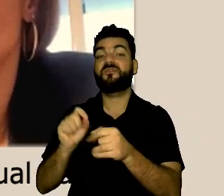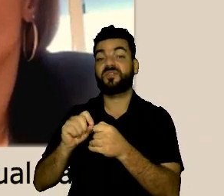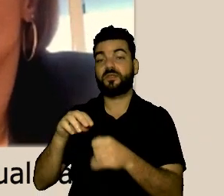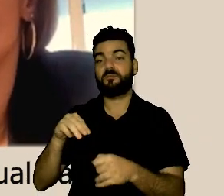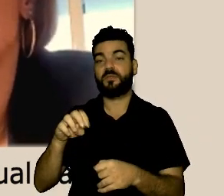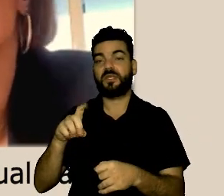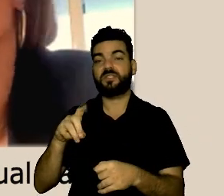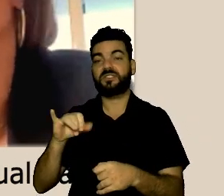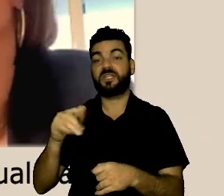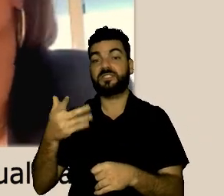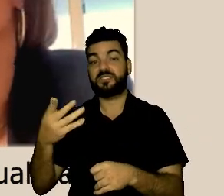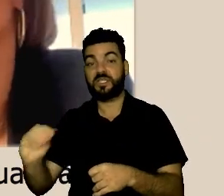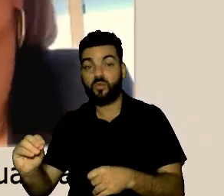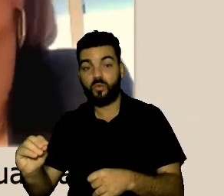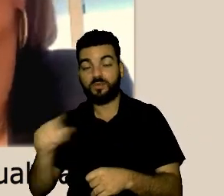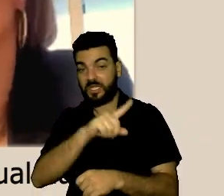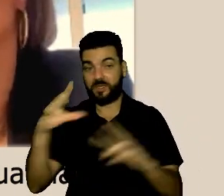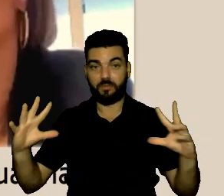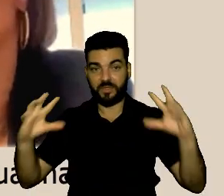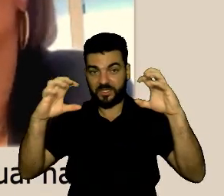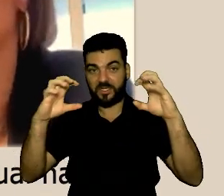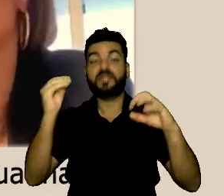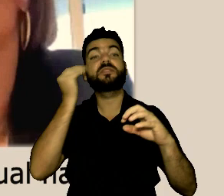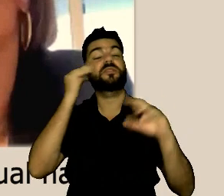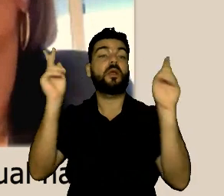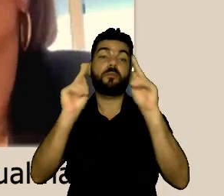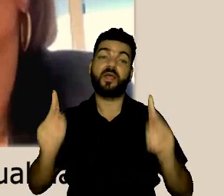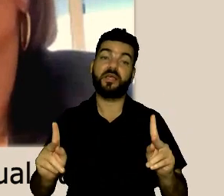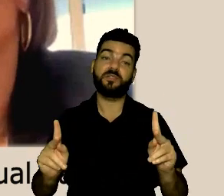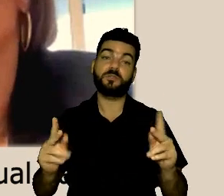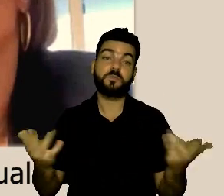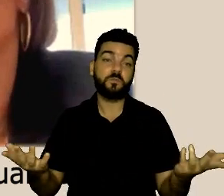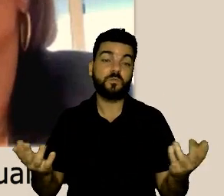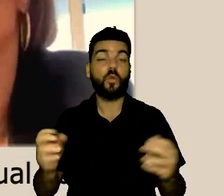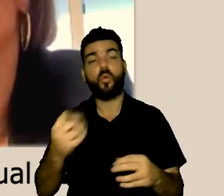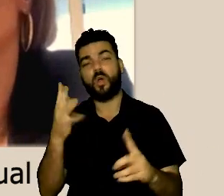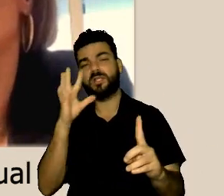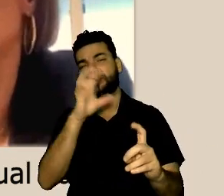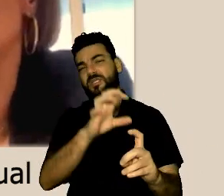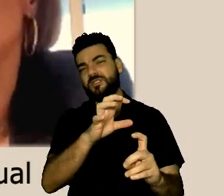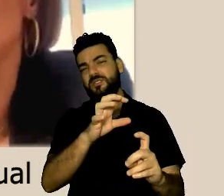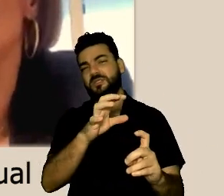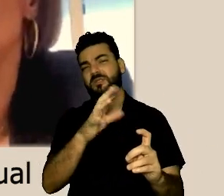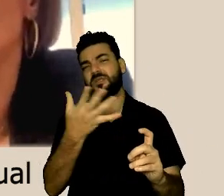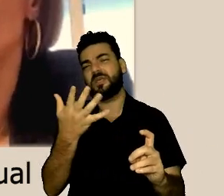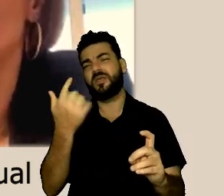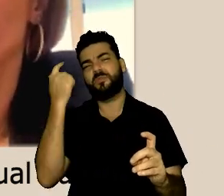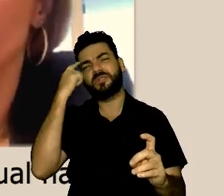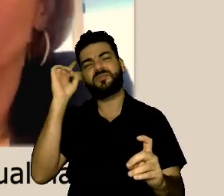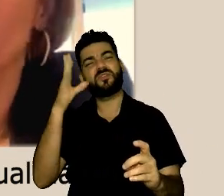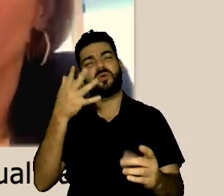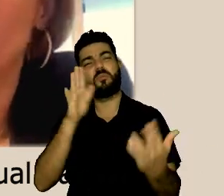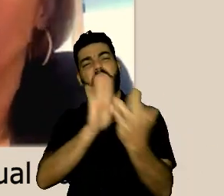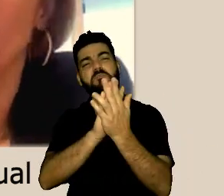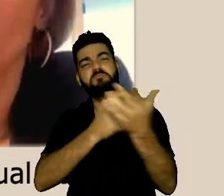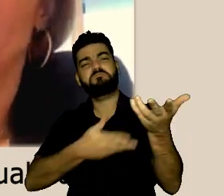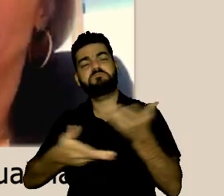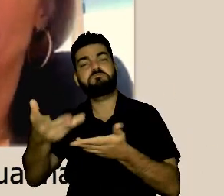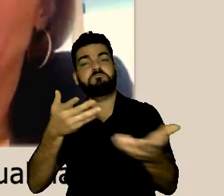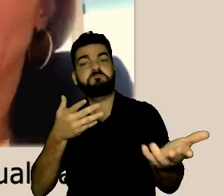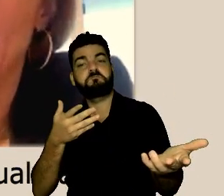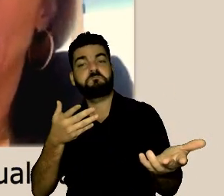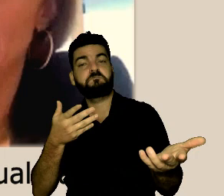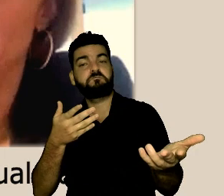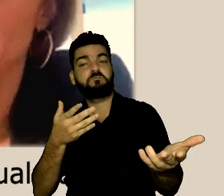para conflitos e também para o assédio, não sei, eu tinha uma tendência de achar que a mediação poderia